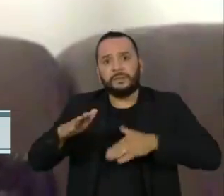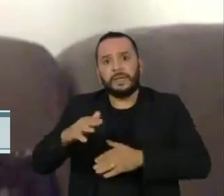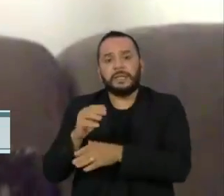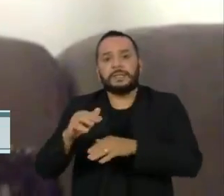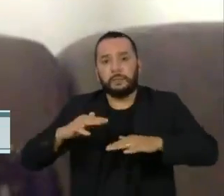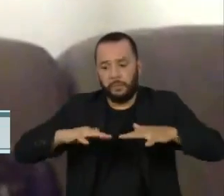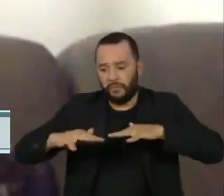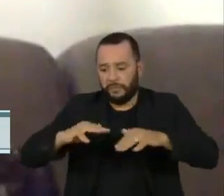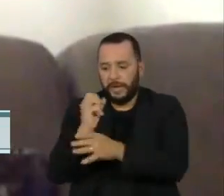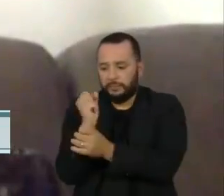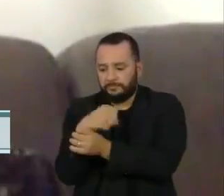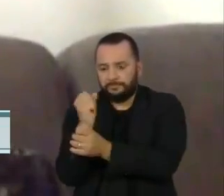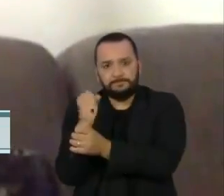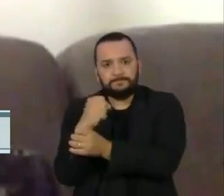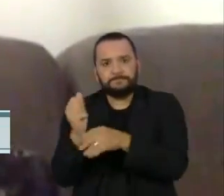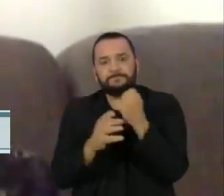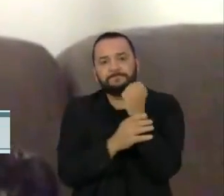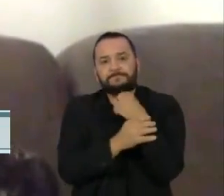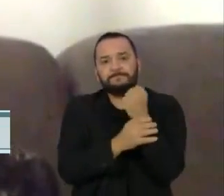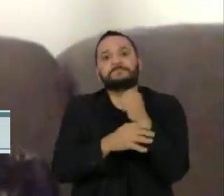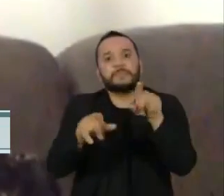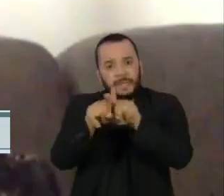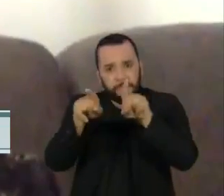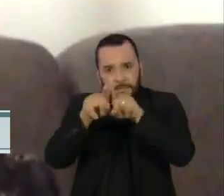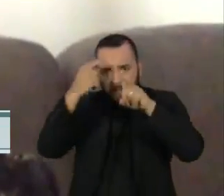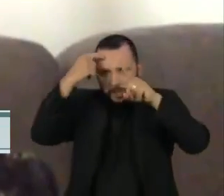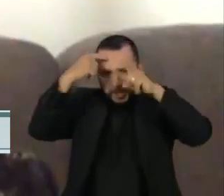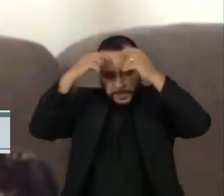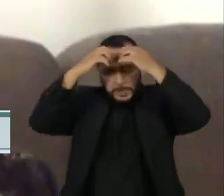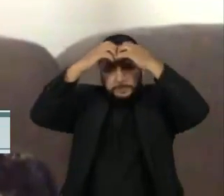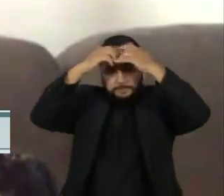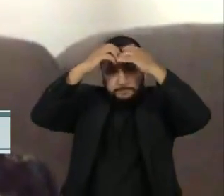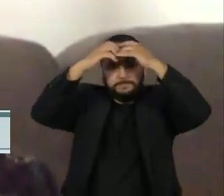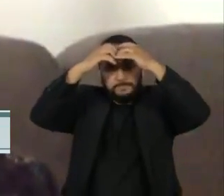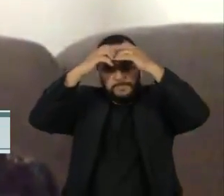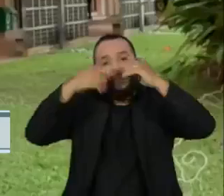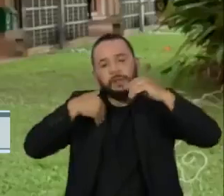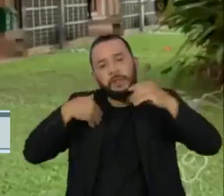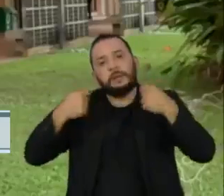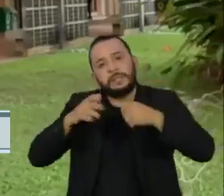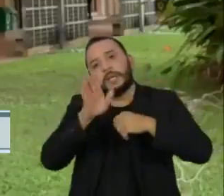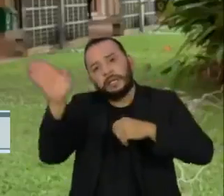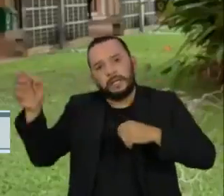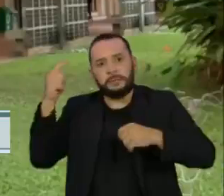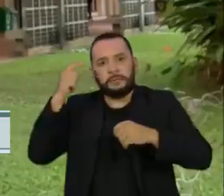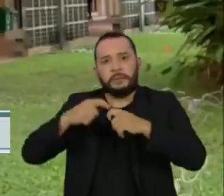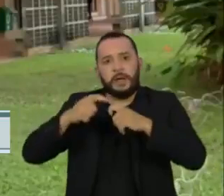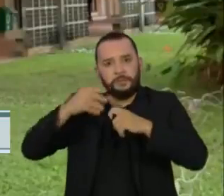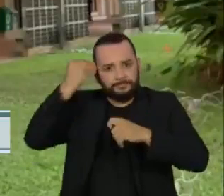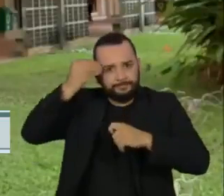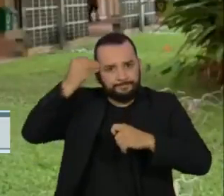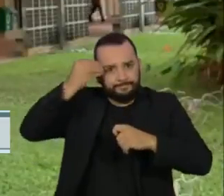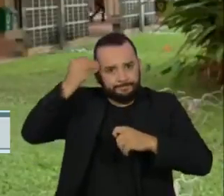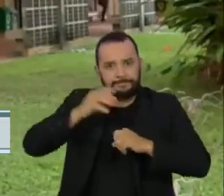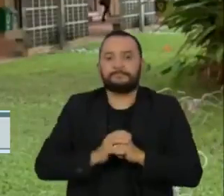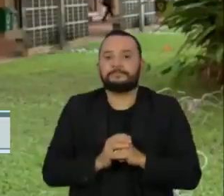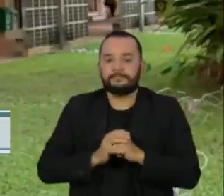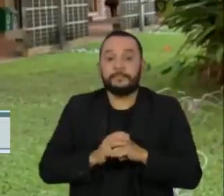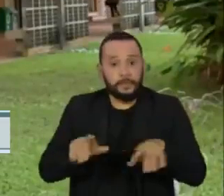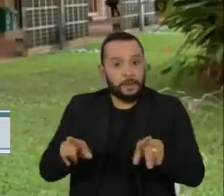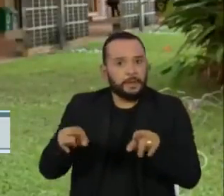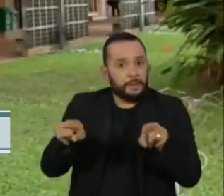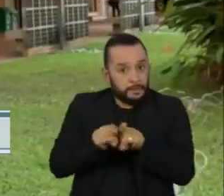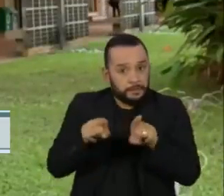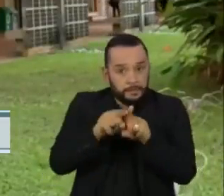mas pode ter muita alteração cognitiva mesmo, e de psiquiátrica. A pesquisa analisou pacientes que tiveram a